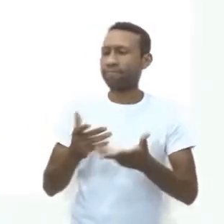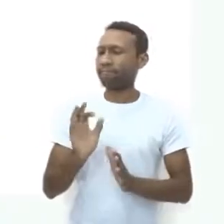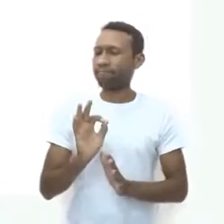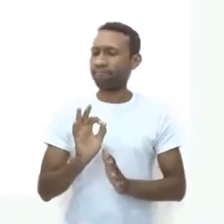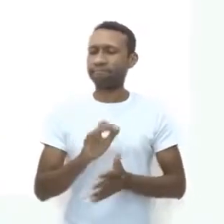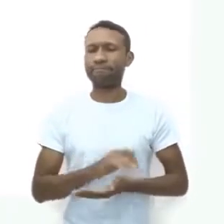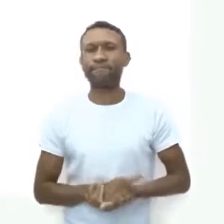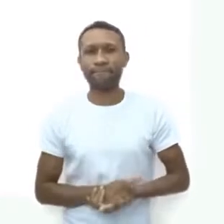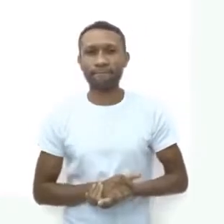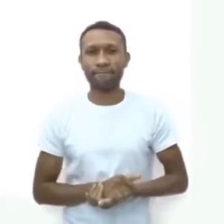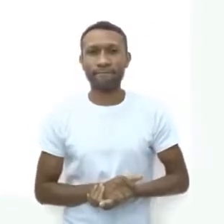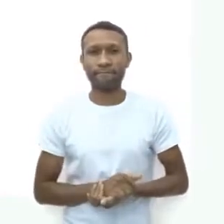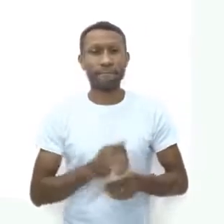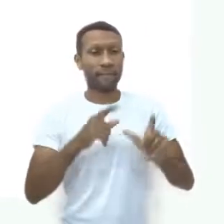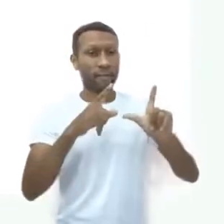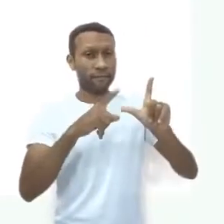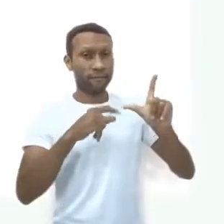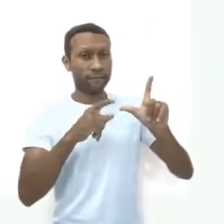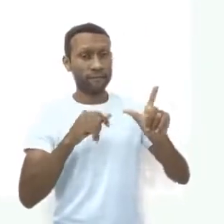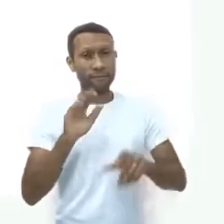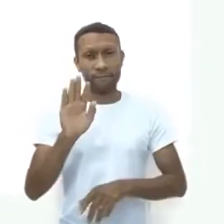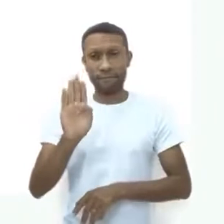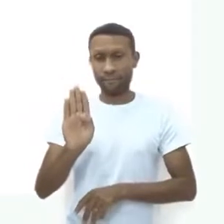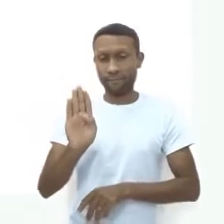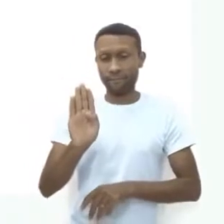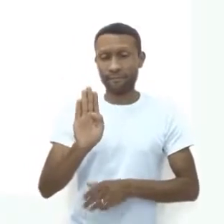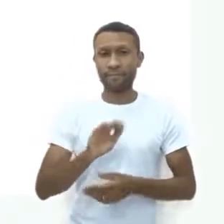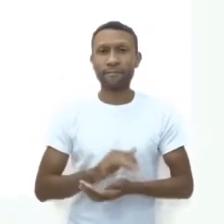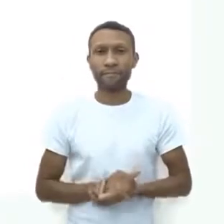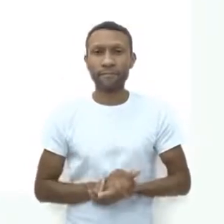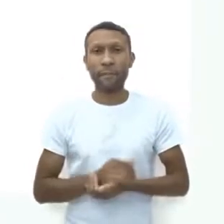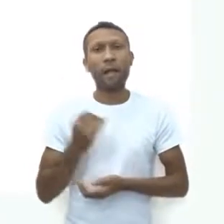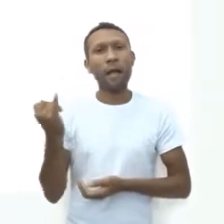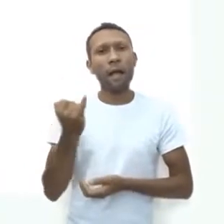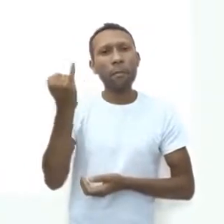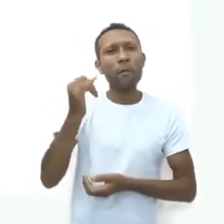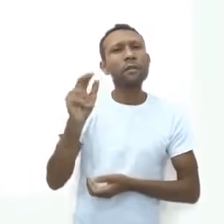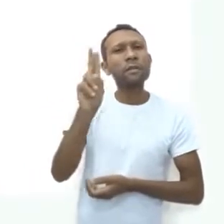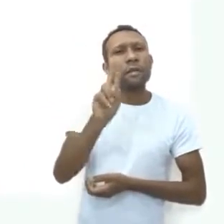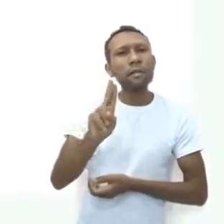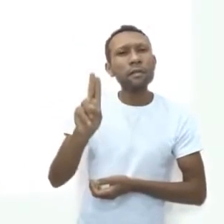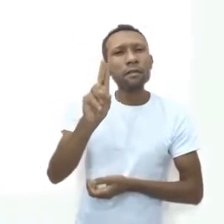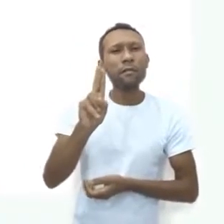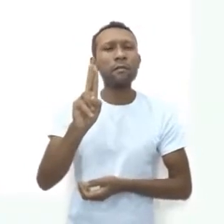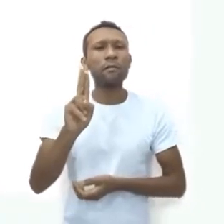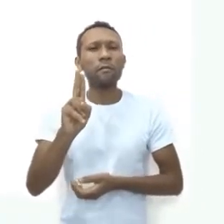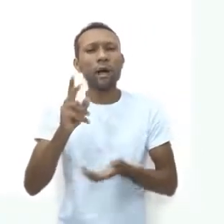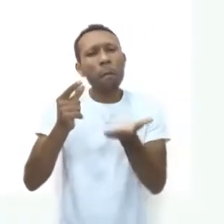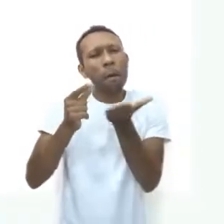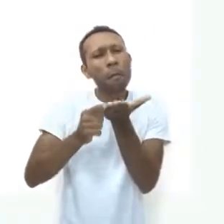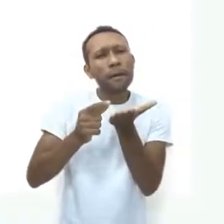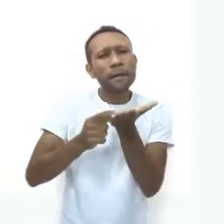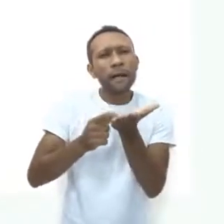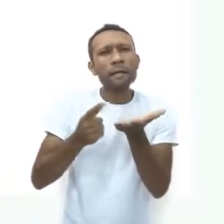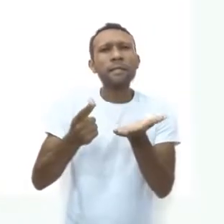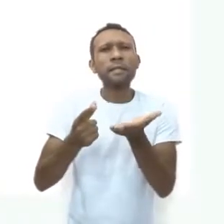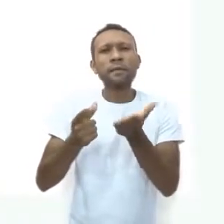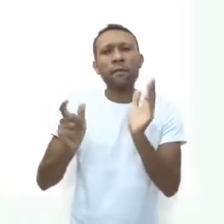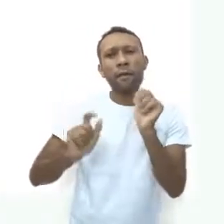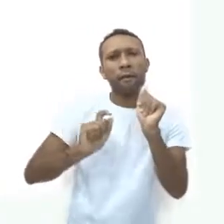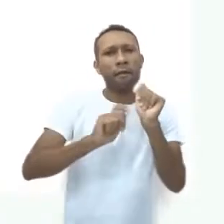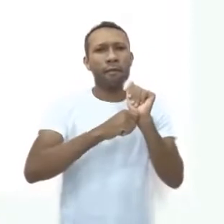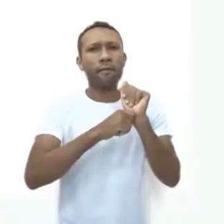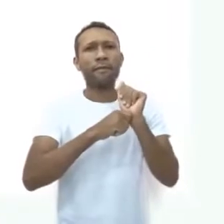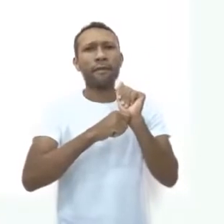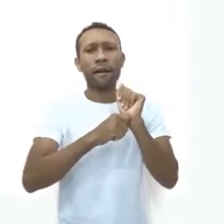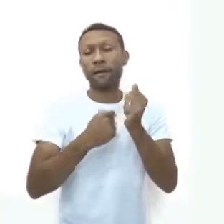ambiente. Letra B. É importante usar um nickname que não denuncie